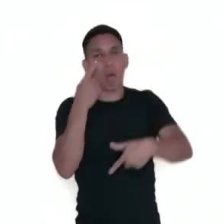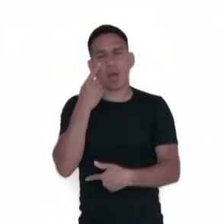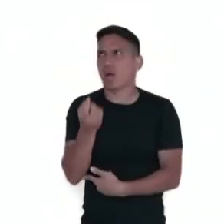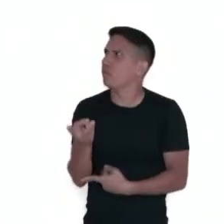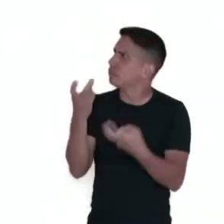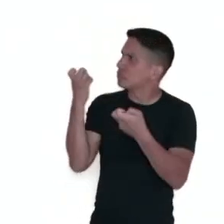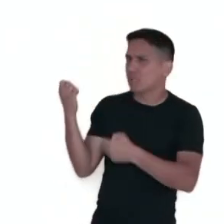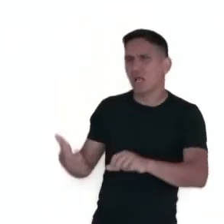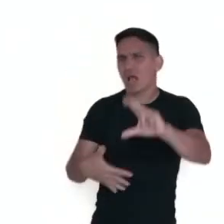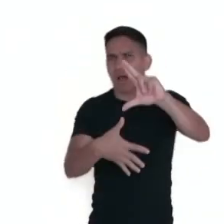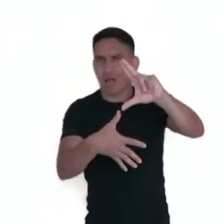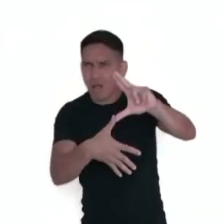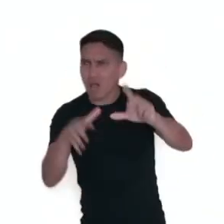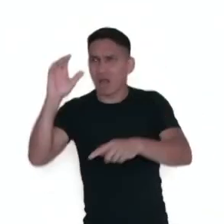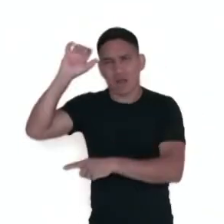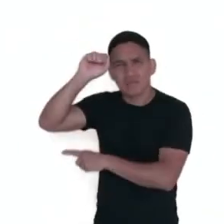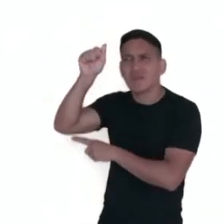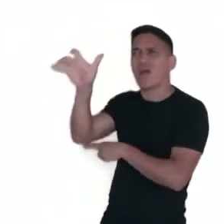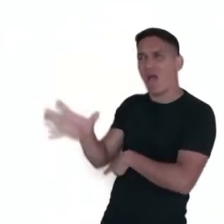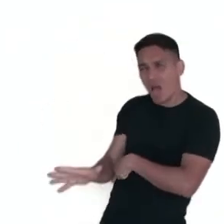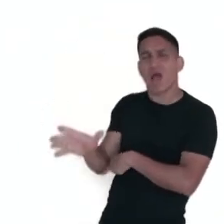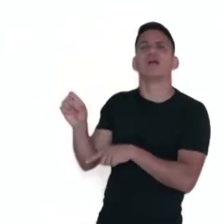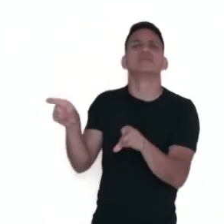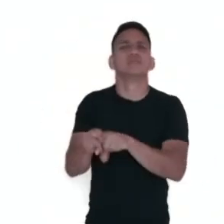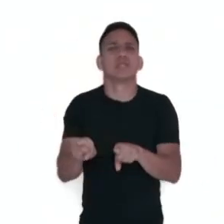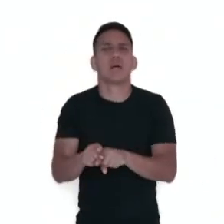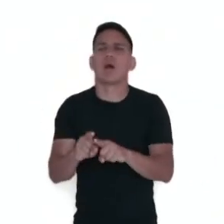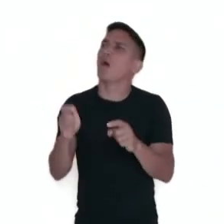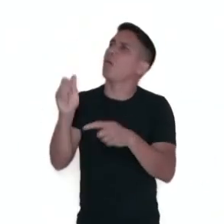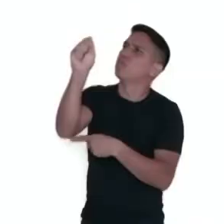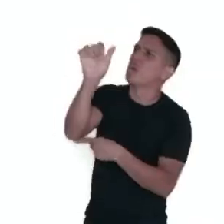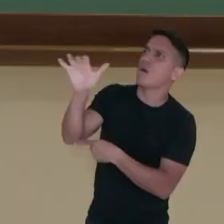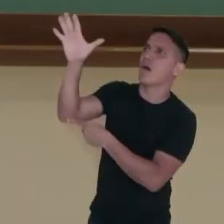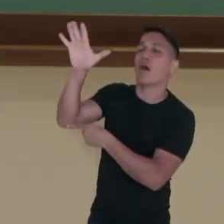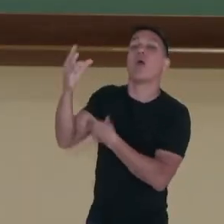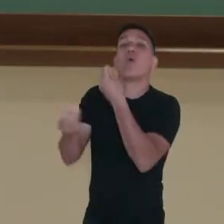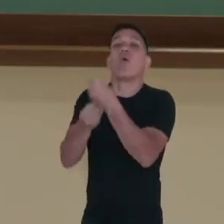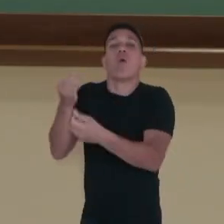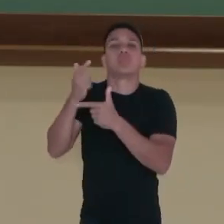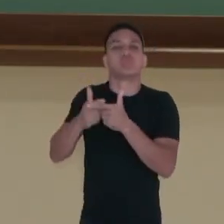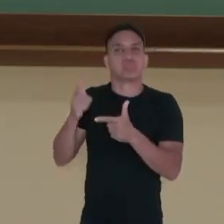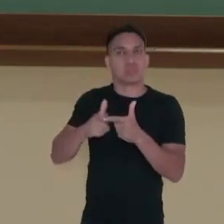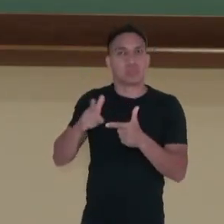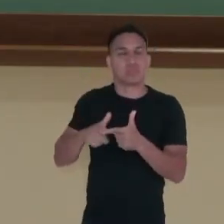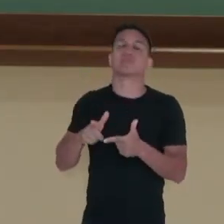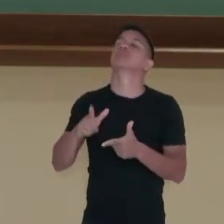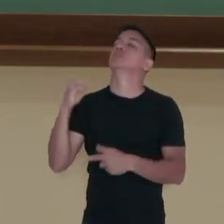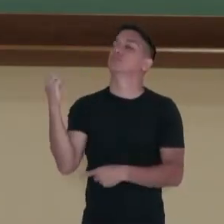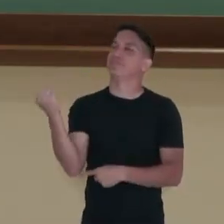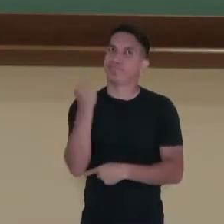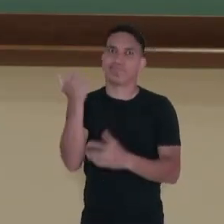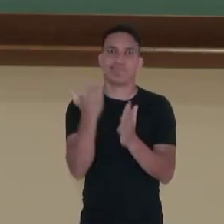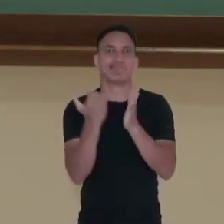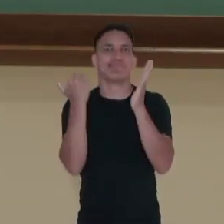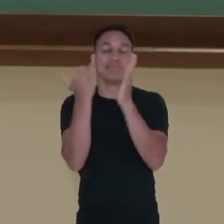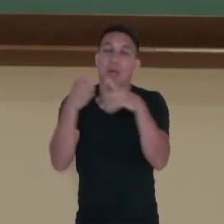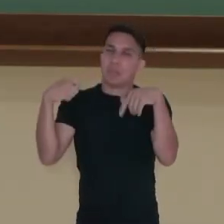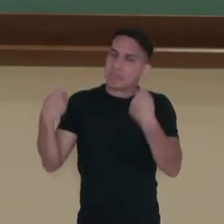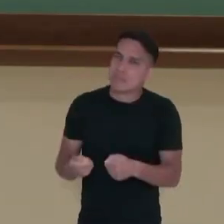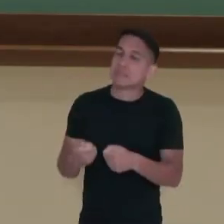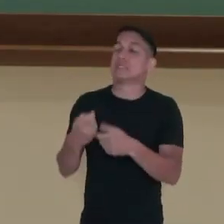América Latina, África e parte da Ásia, como este problema é algo a ser